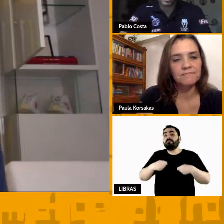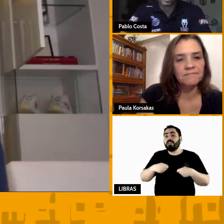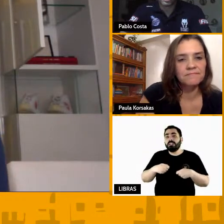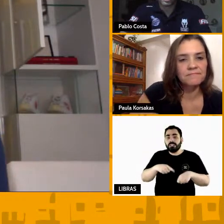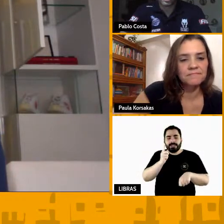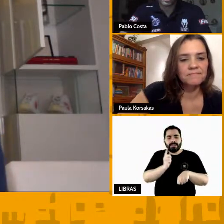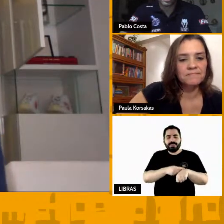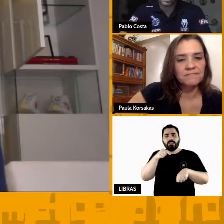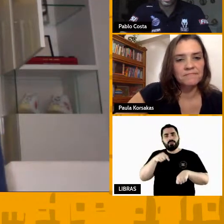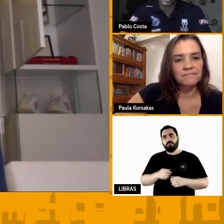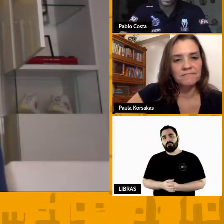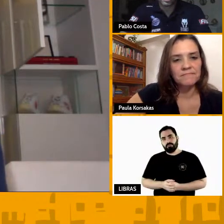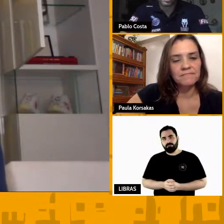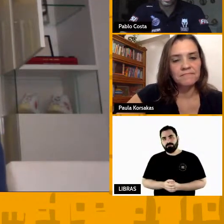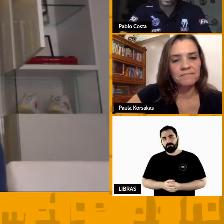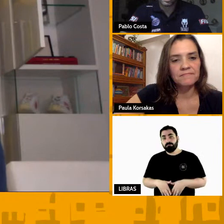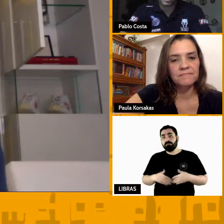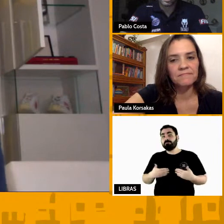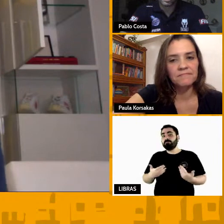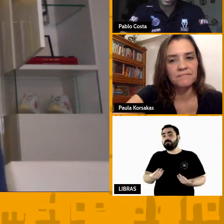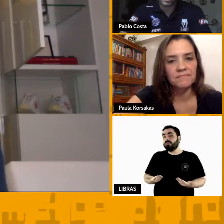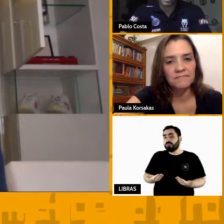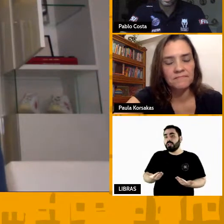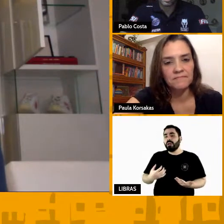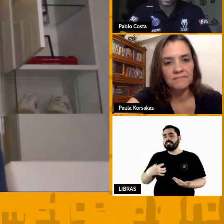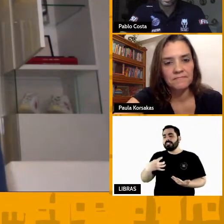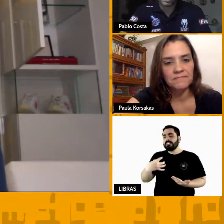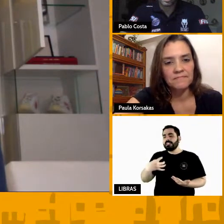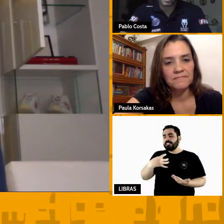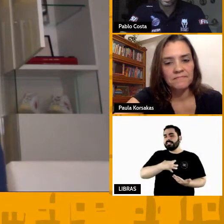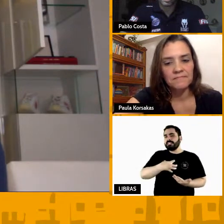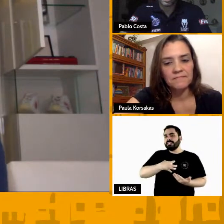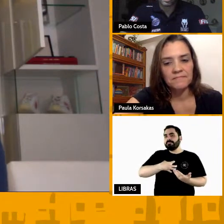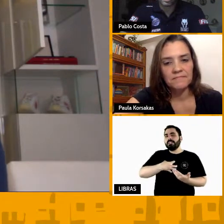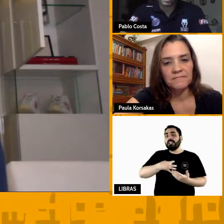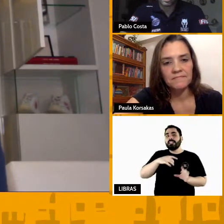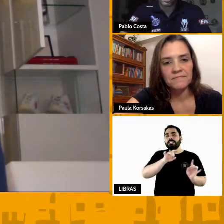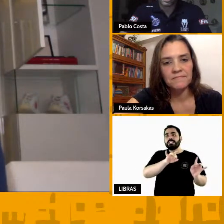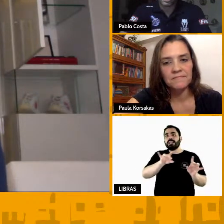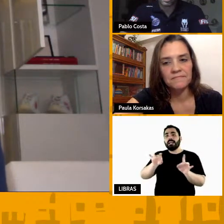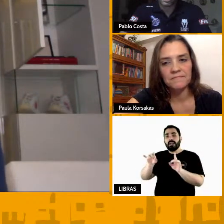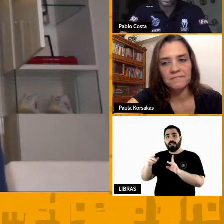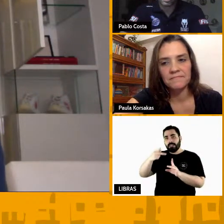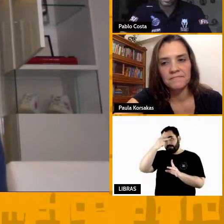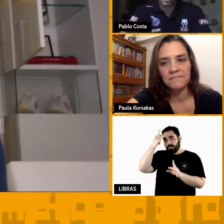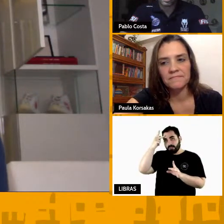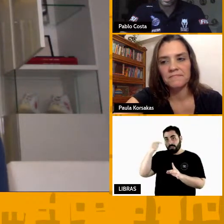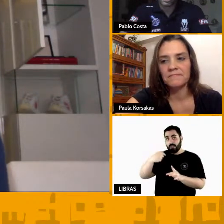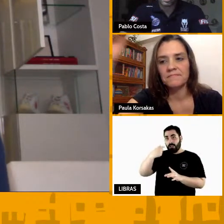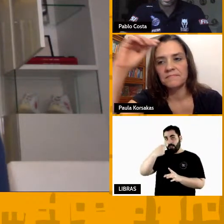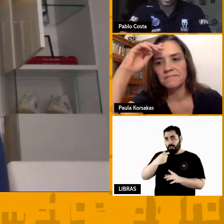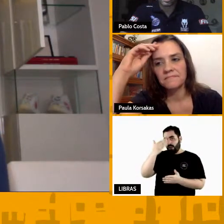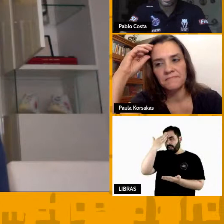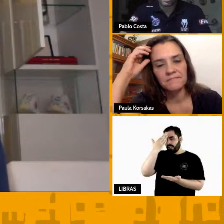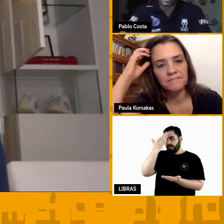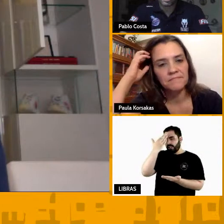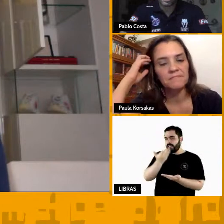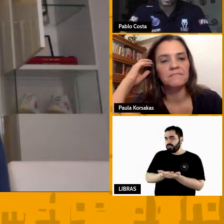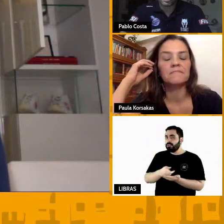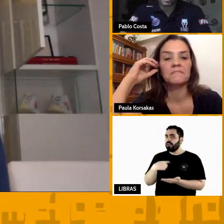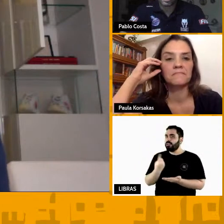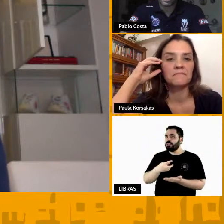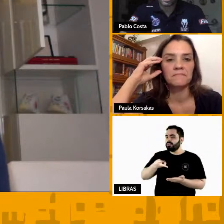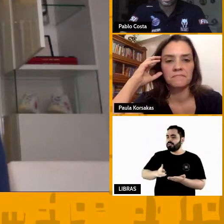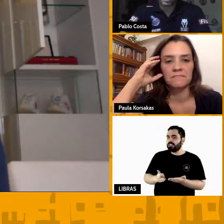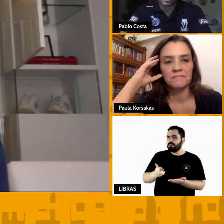passando nesse momento? E aí, a sensibilidade de cada pessoa. Eu acredito que a gente está sempre aprendendo em relação à